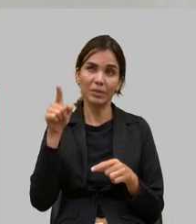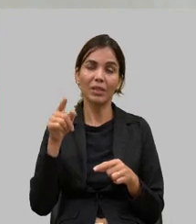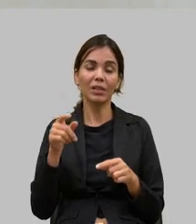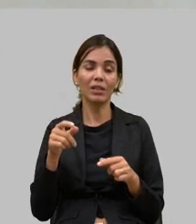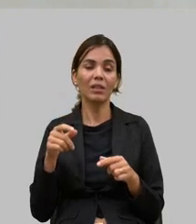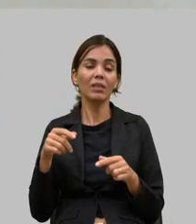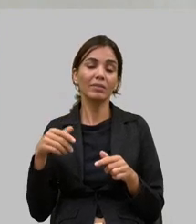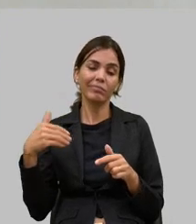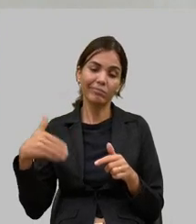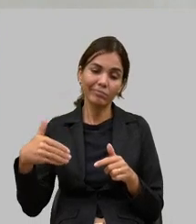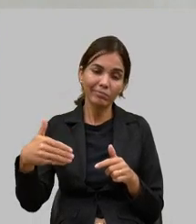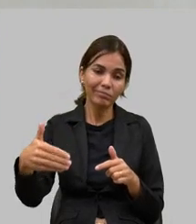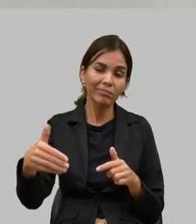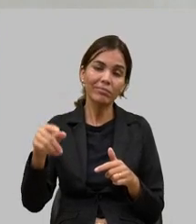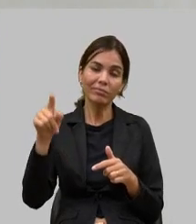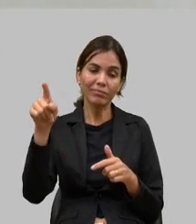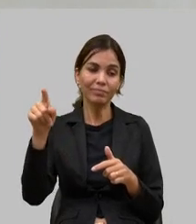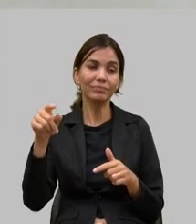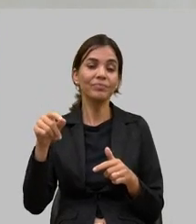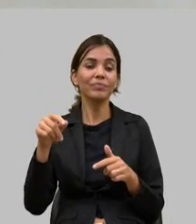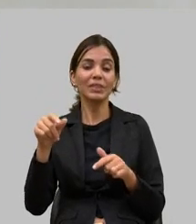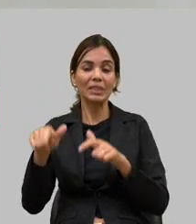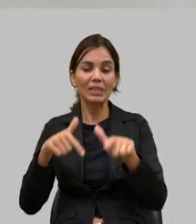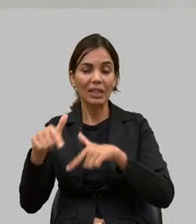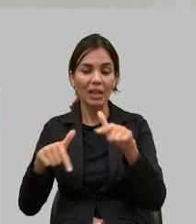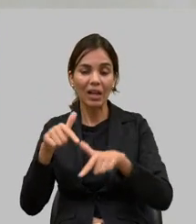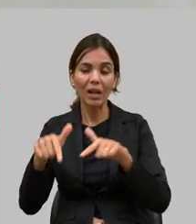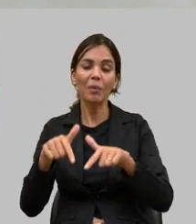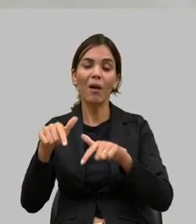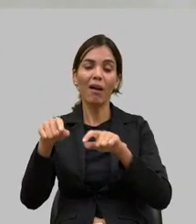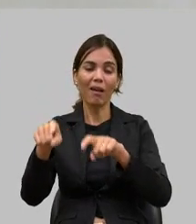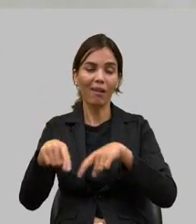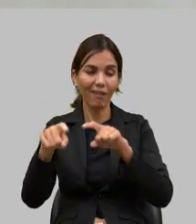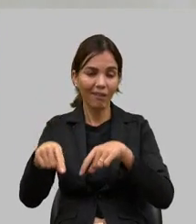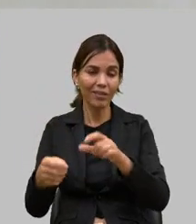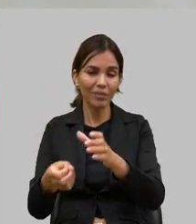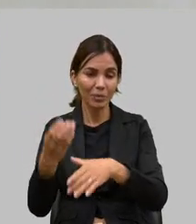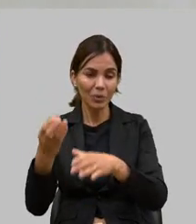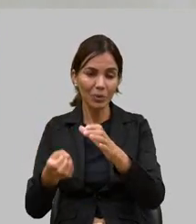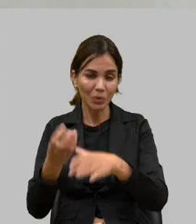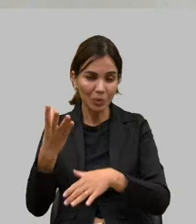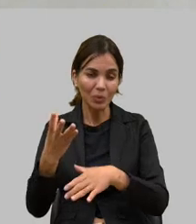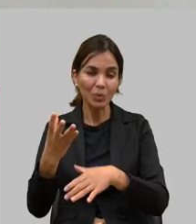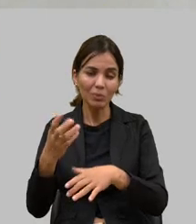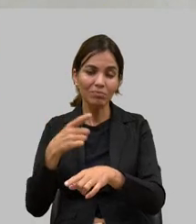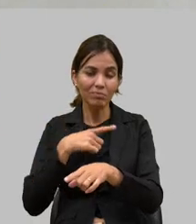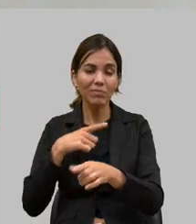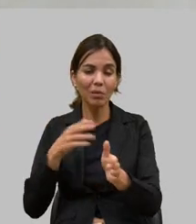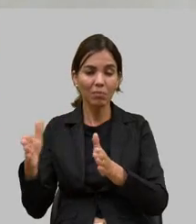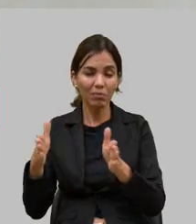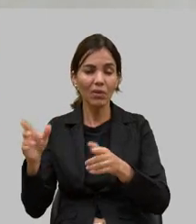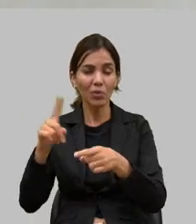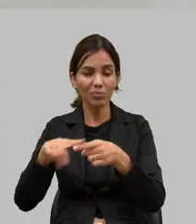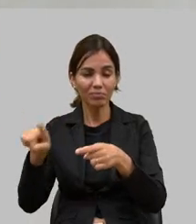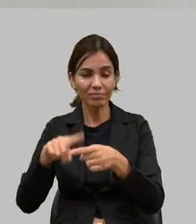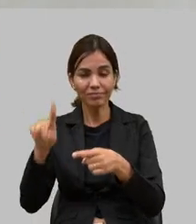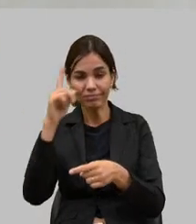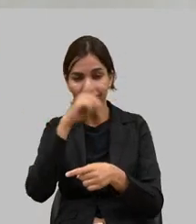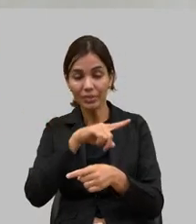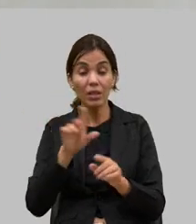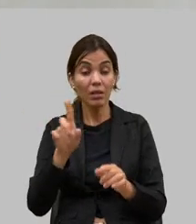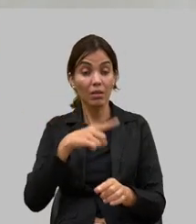sombrios para aqueles que trabalham e produzem mas nós jamais iremos nos calar e aqui na comissão de agropecuária e